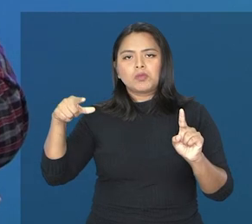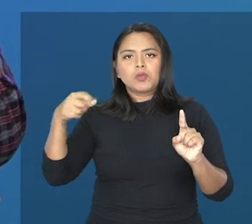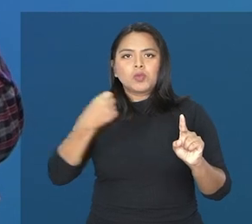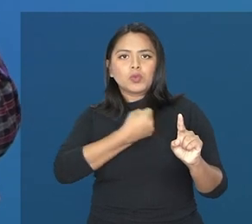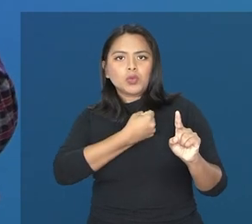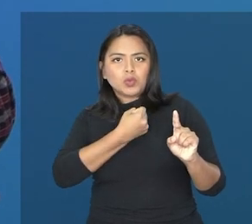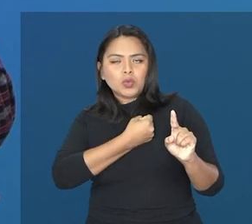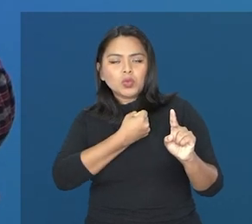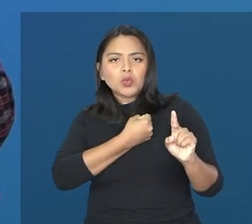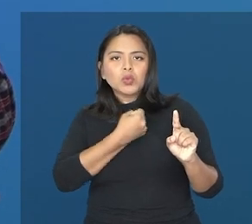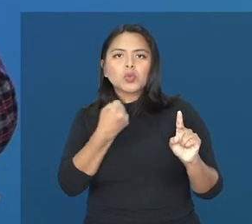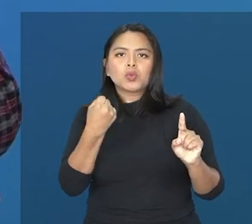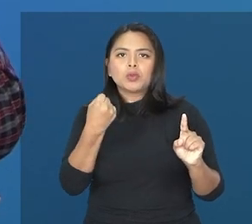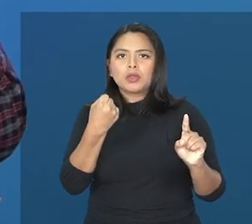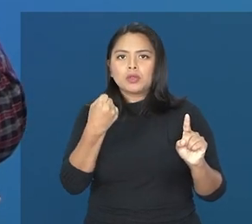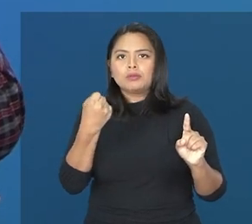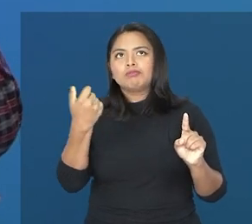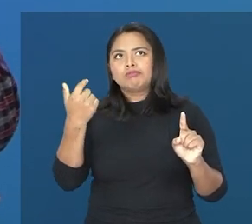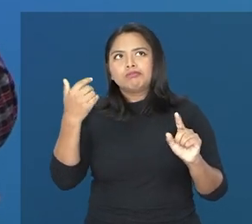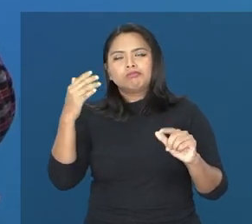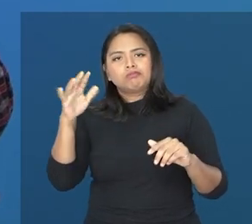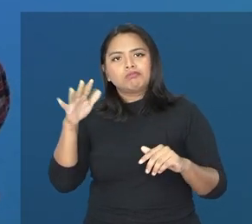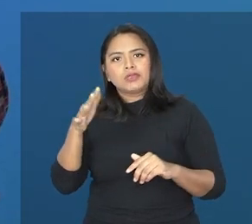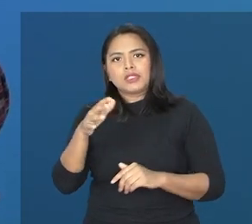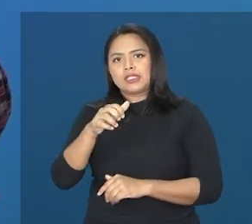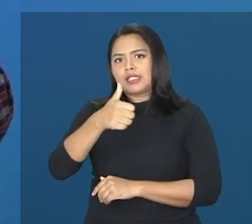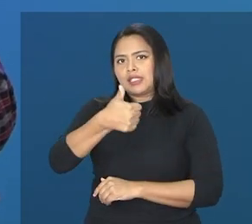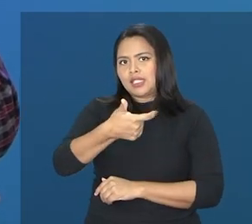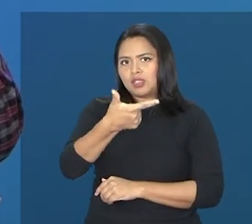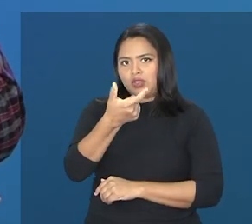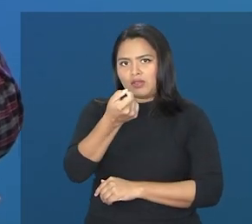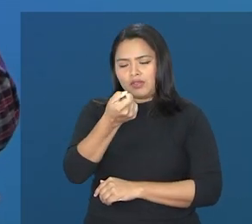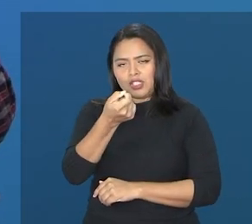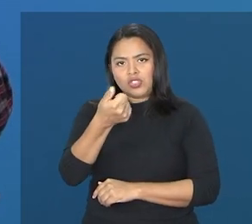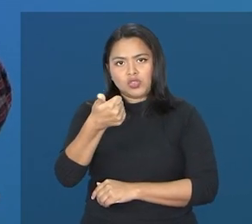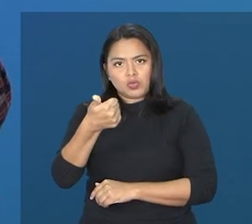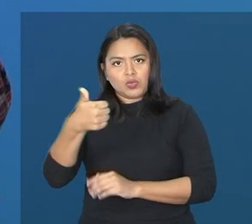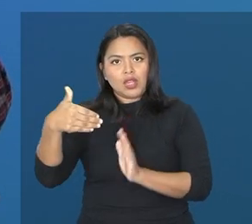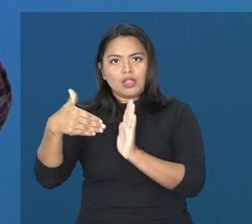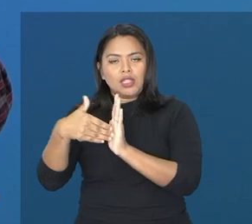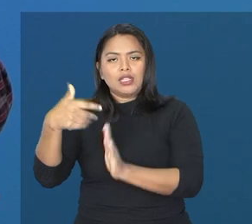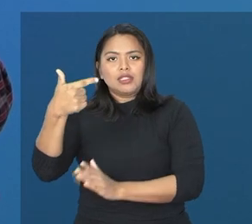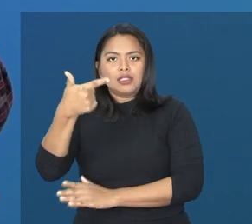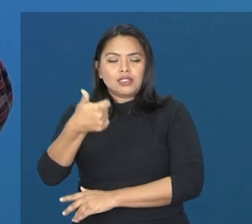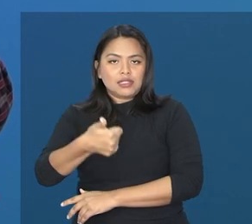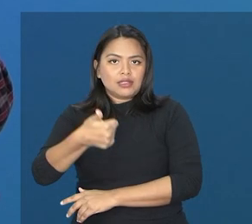ou uma adolescente, seja superdotado, é que ele alcance um score de 121 a 129.